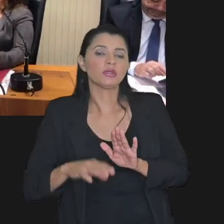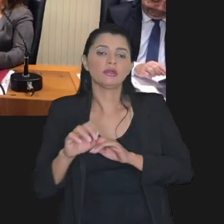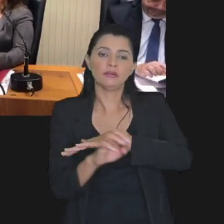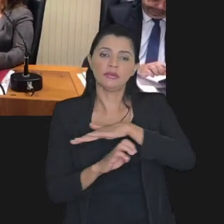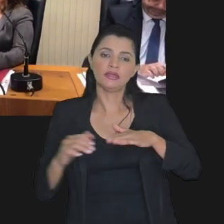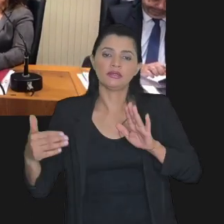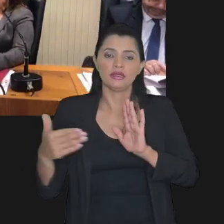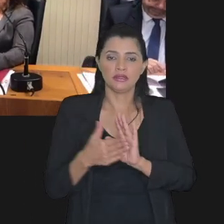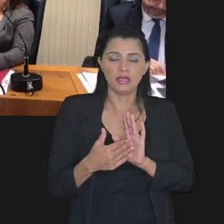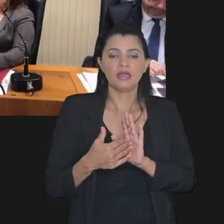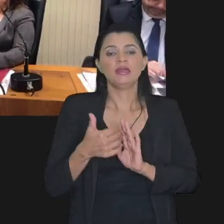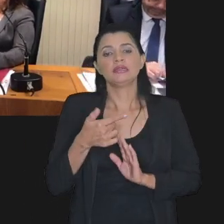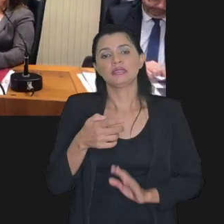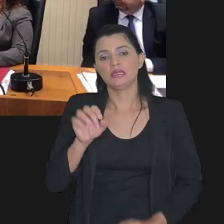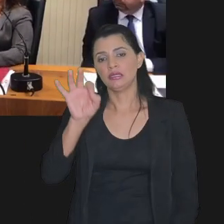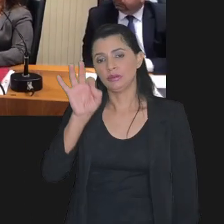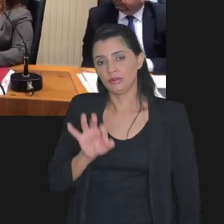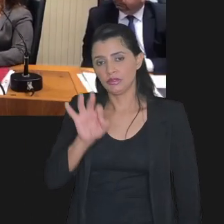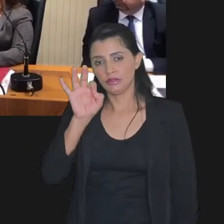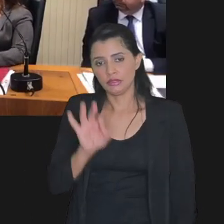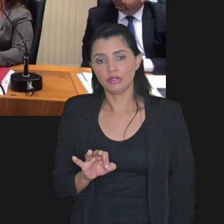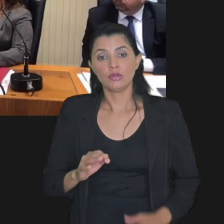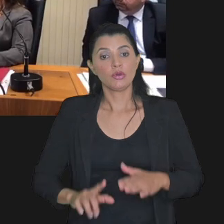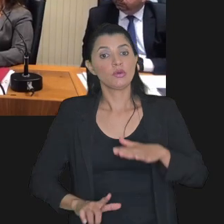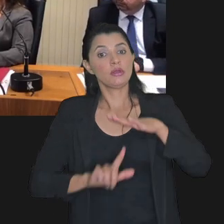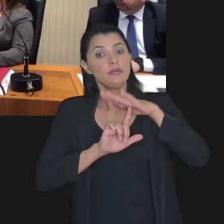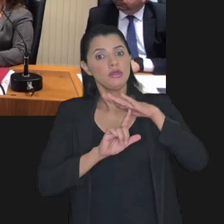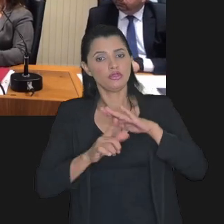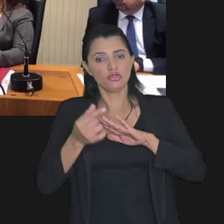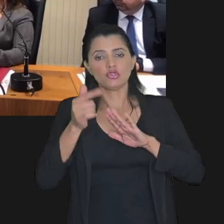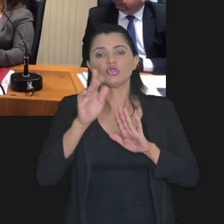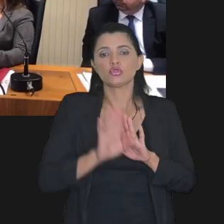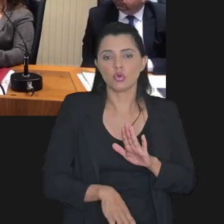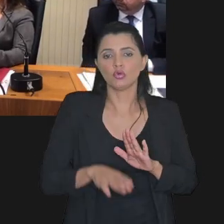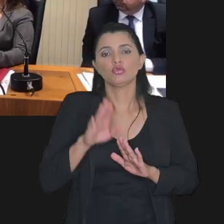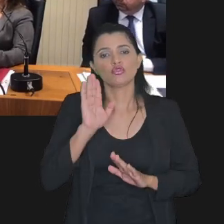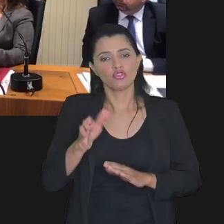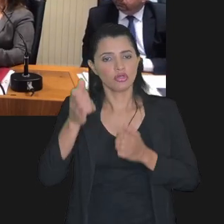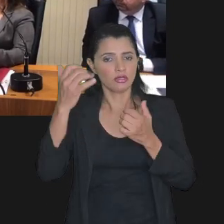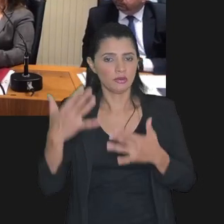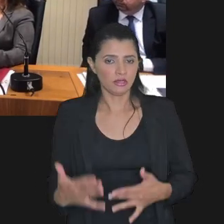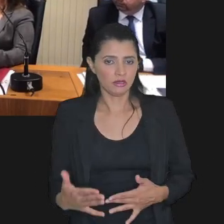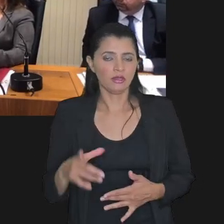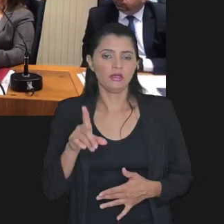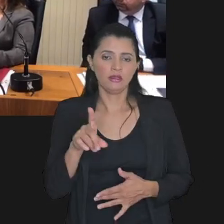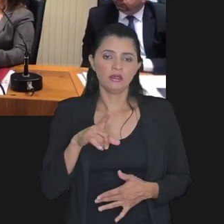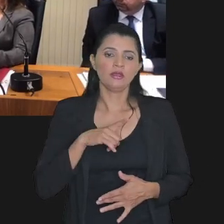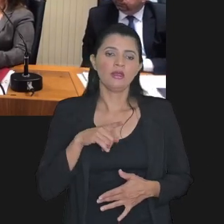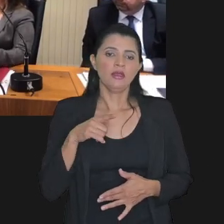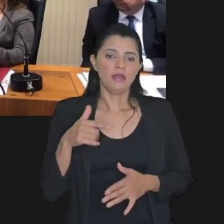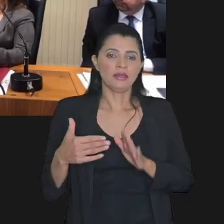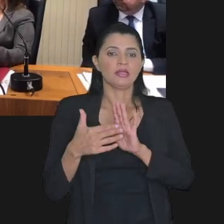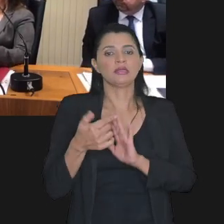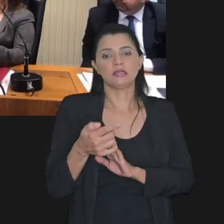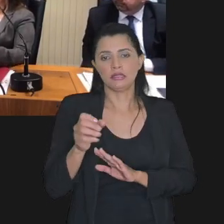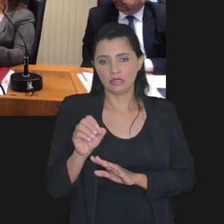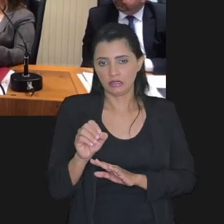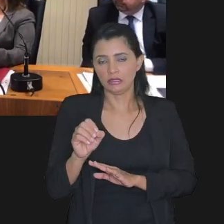até 70% o limite máximo de desconto já abordei até 70